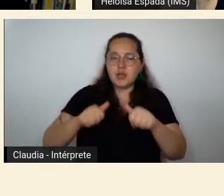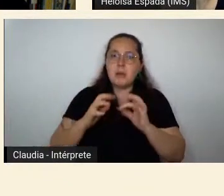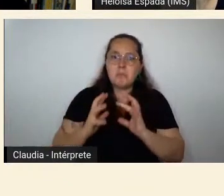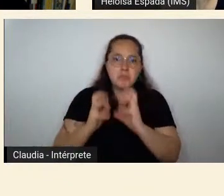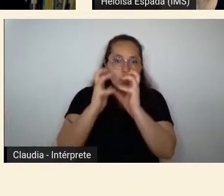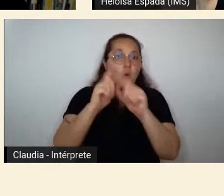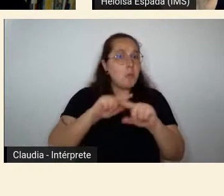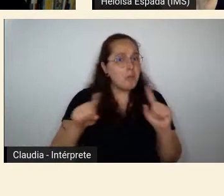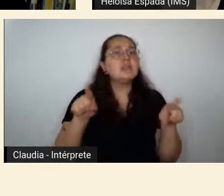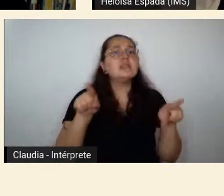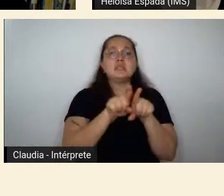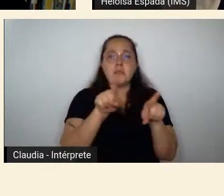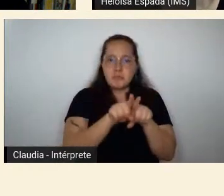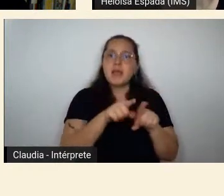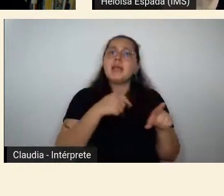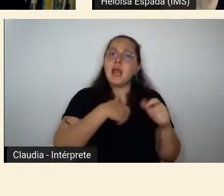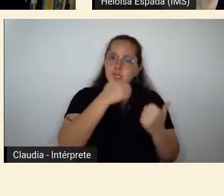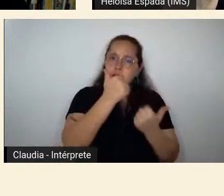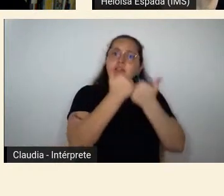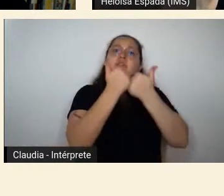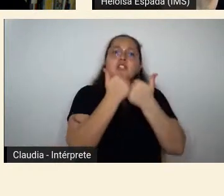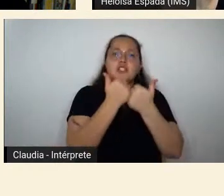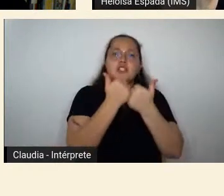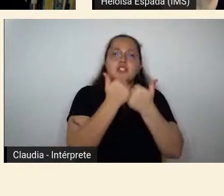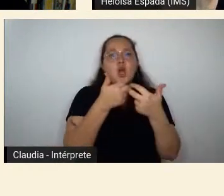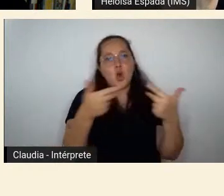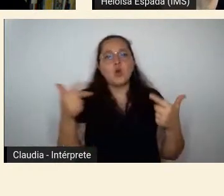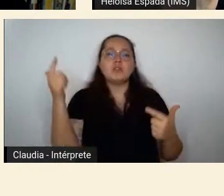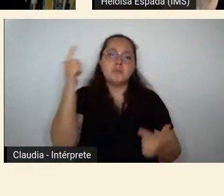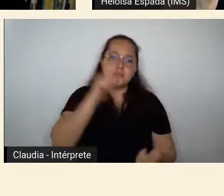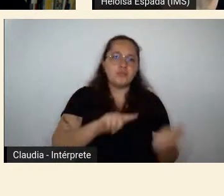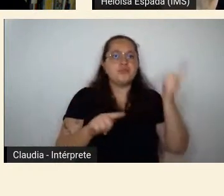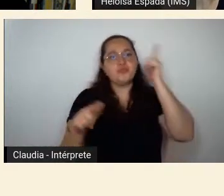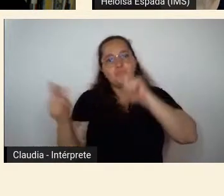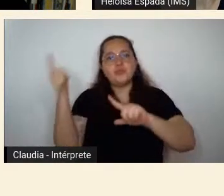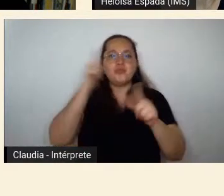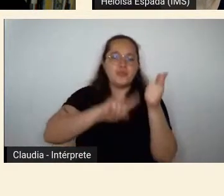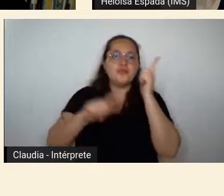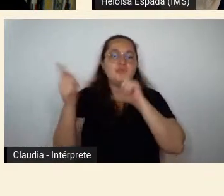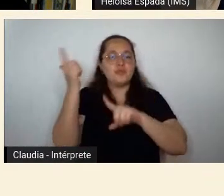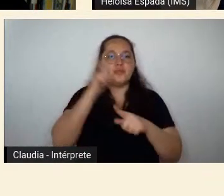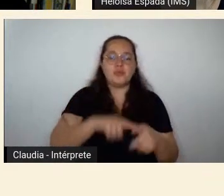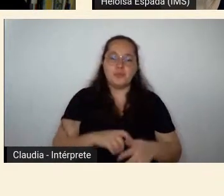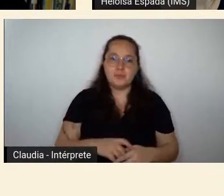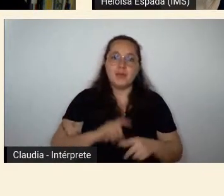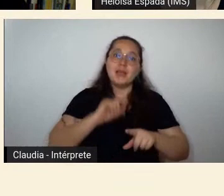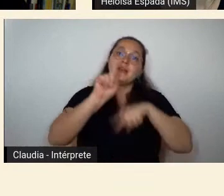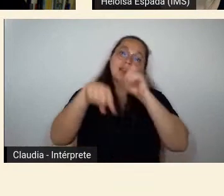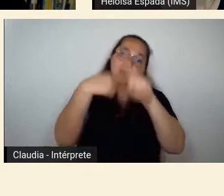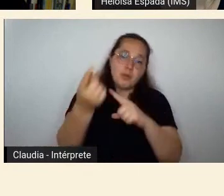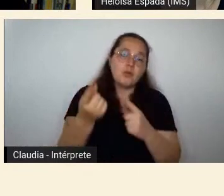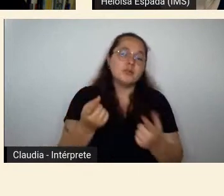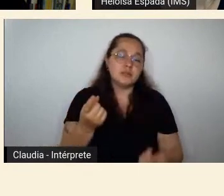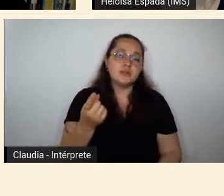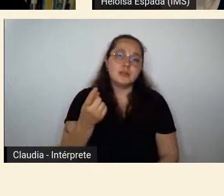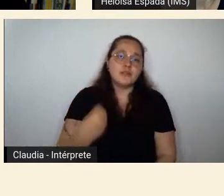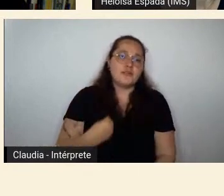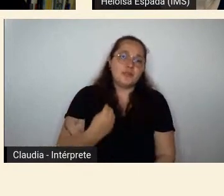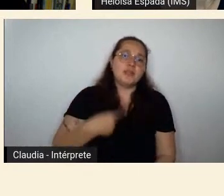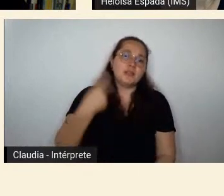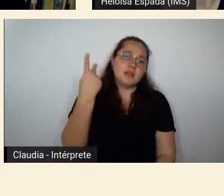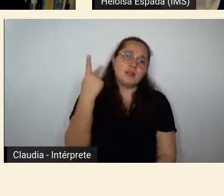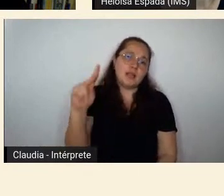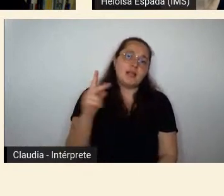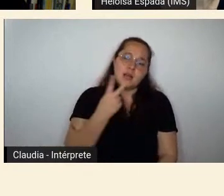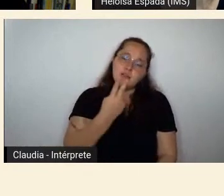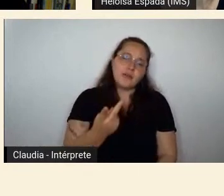incansável das conquistas do modernismo dele pelo menos ele até acabou o fim da vida admitindo que na verdade aquilo tudo se não fosse o Mário